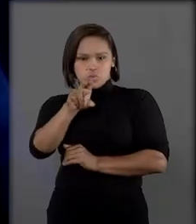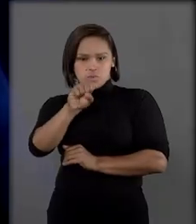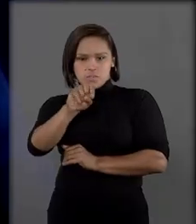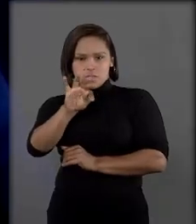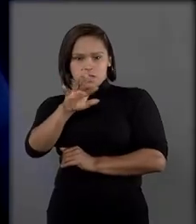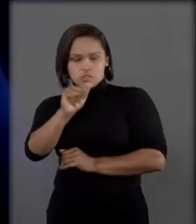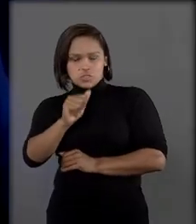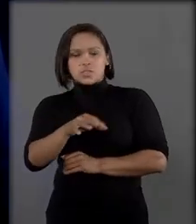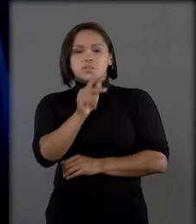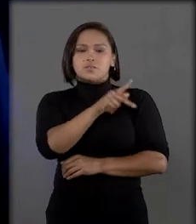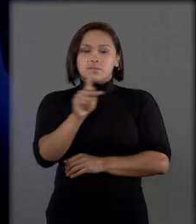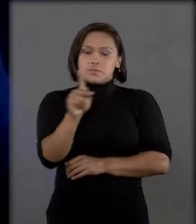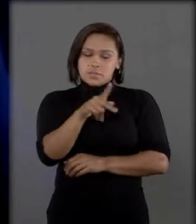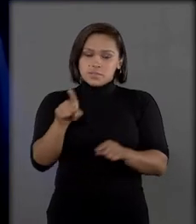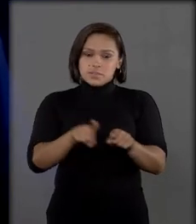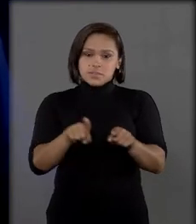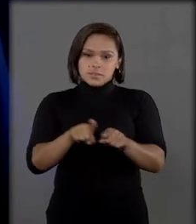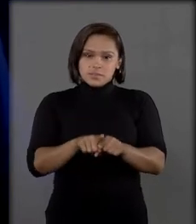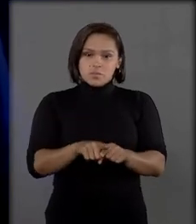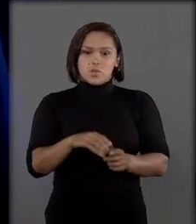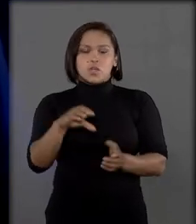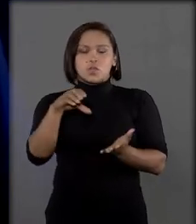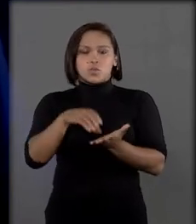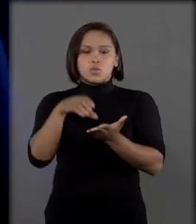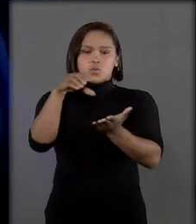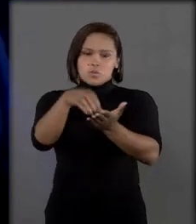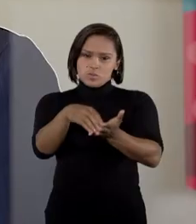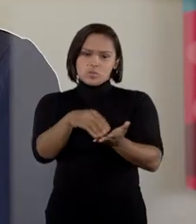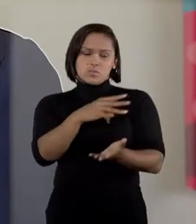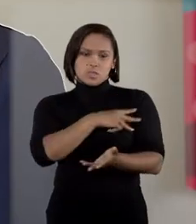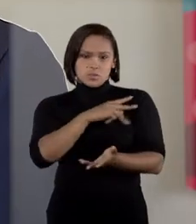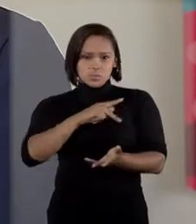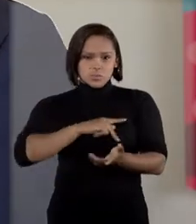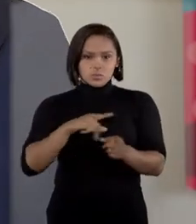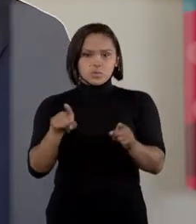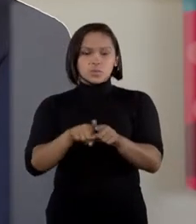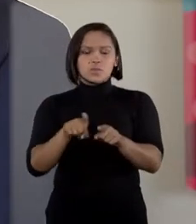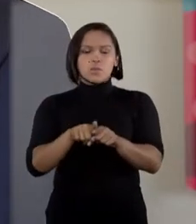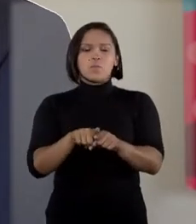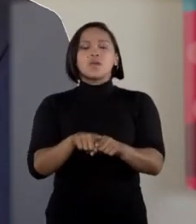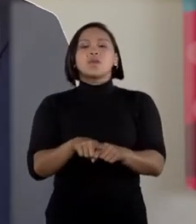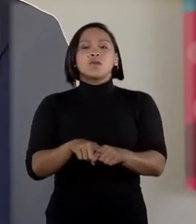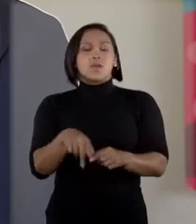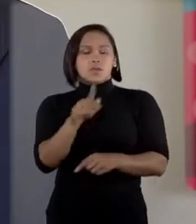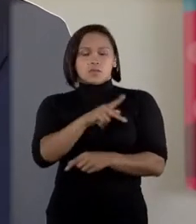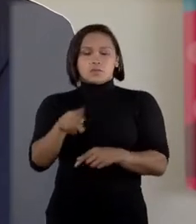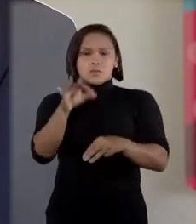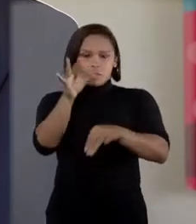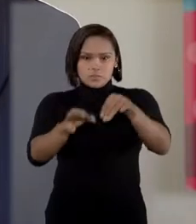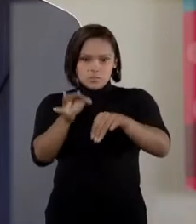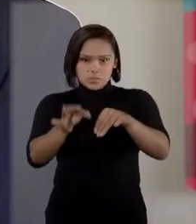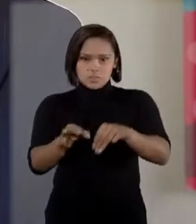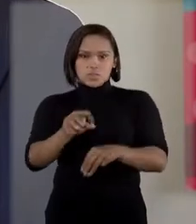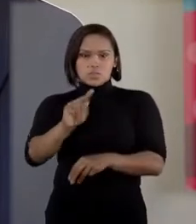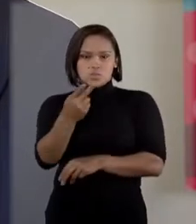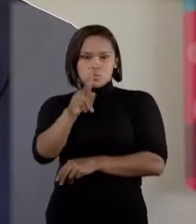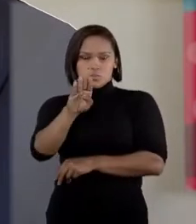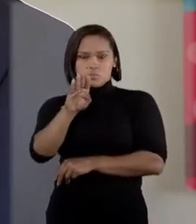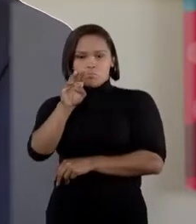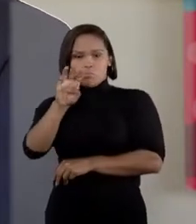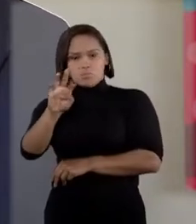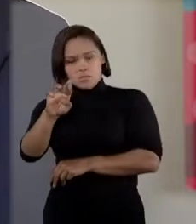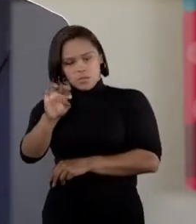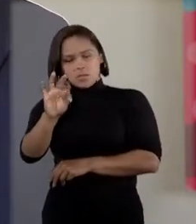o presidente do Conselho do Ministério Público, Augusto Aras, e o presidente do Superior Tribunal de Justiça, Ministro Humberto